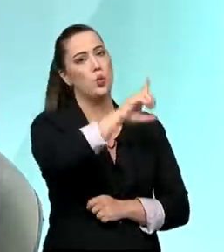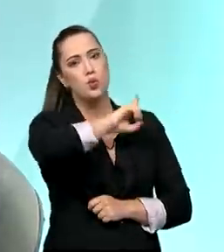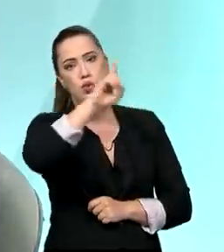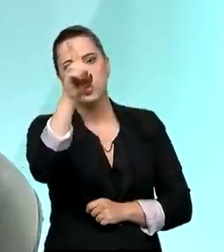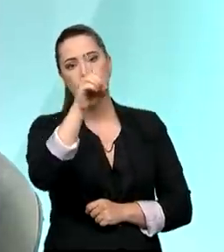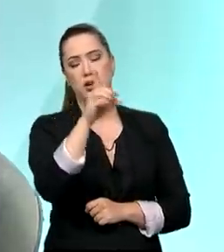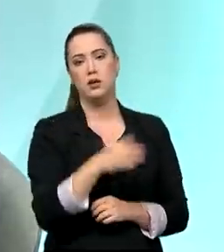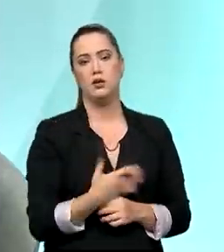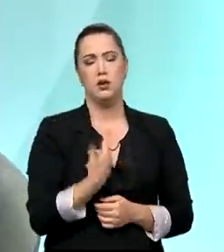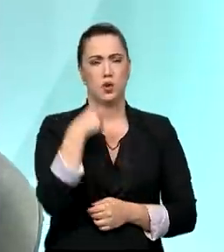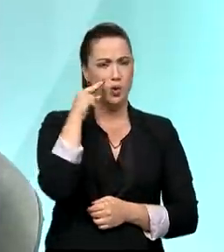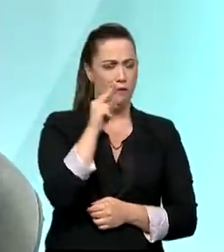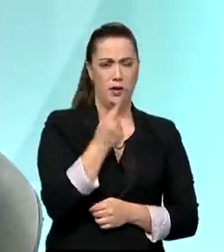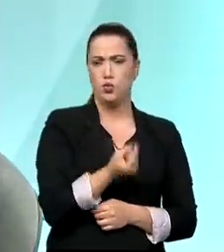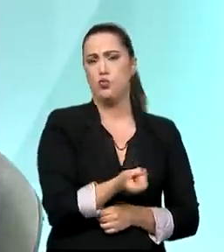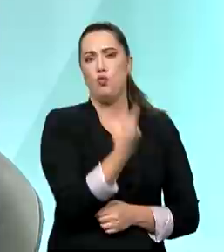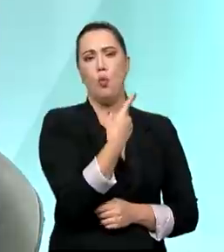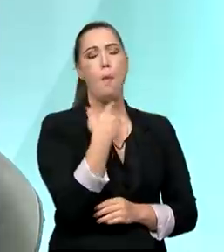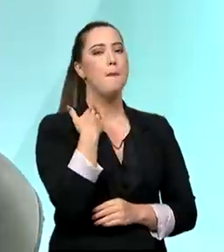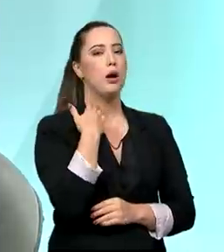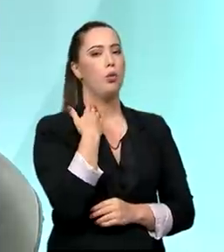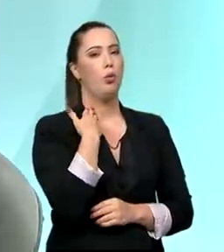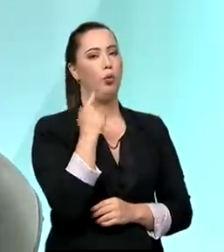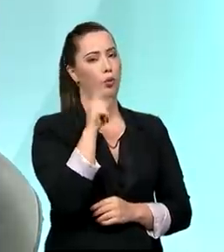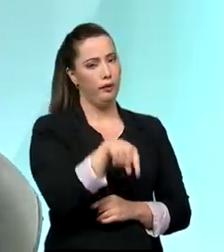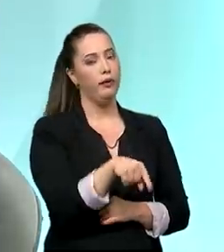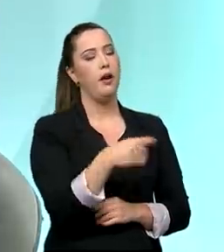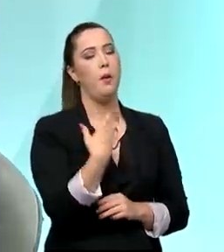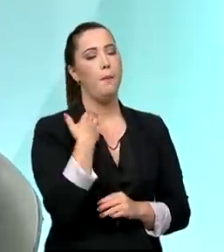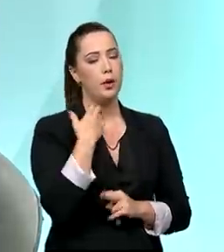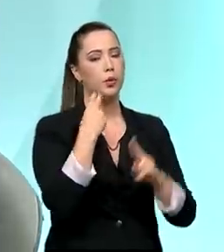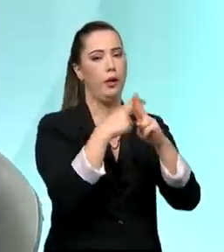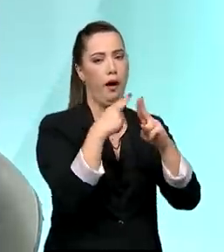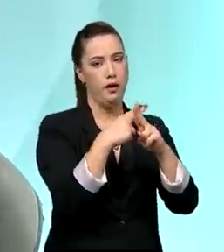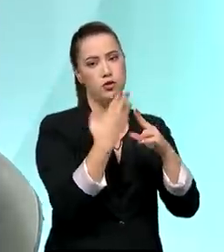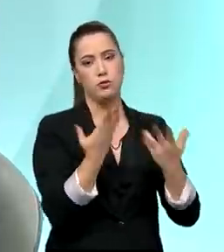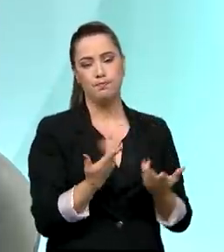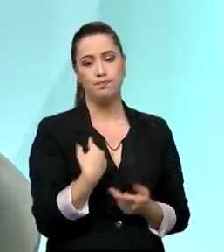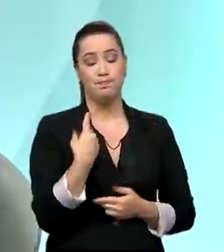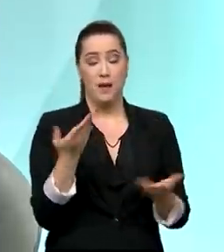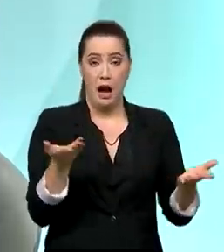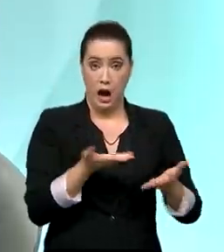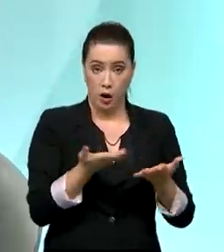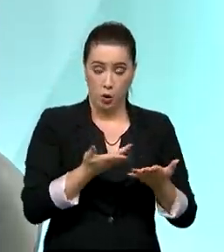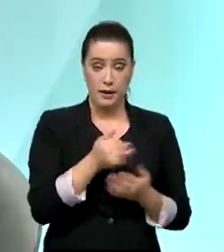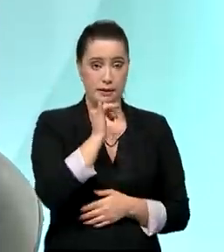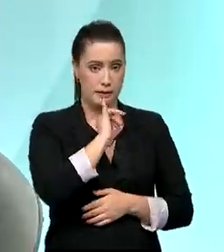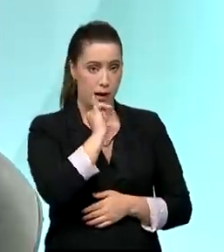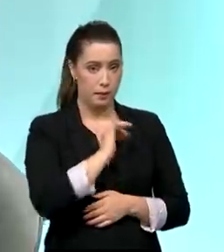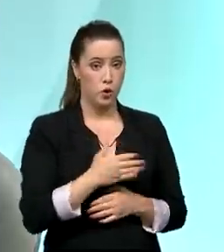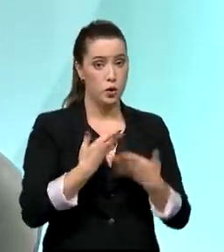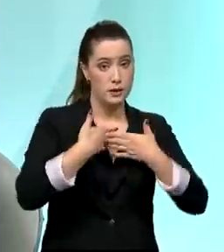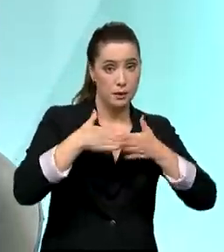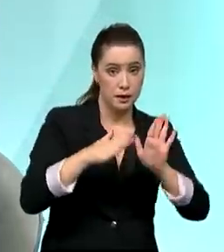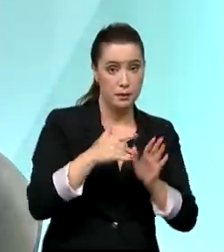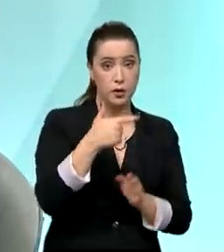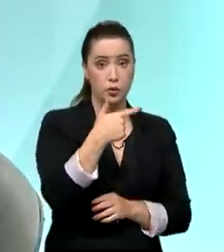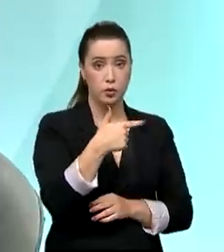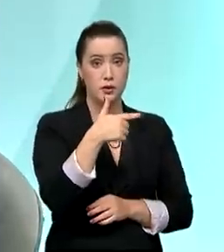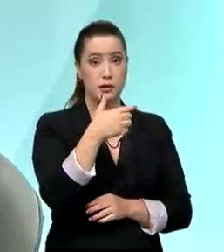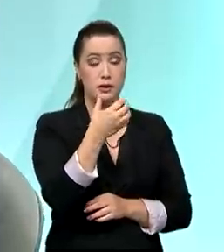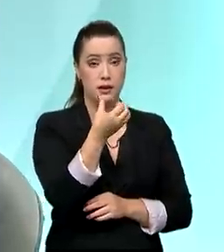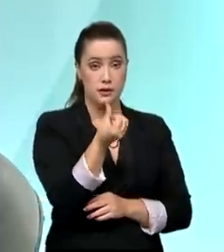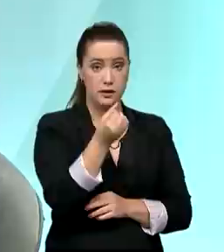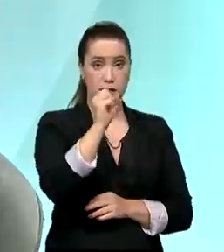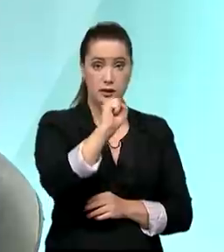que eu só vejo a Caixa Econômica fazer. Neste momento, estamos abrindo 268 agências. E